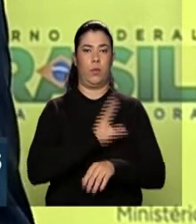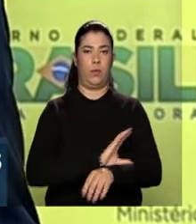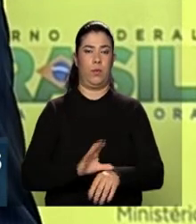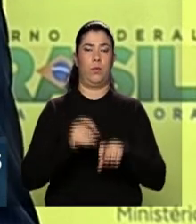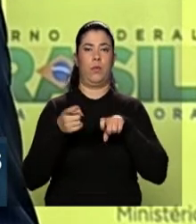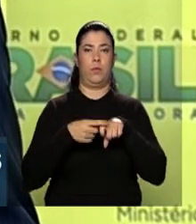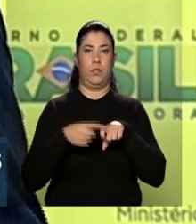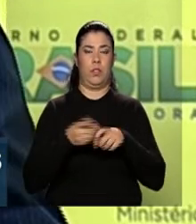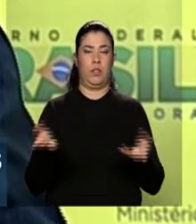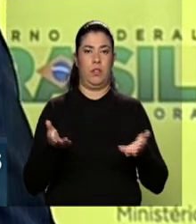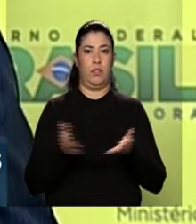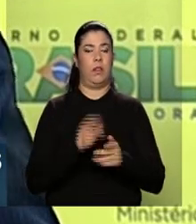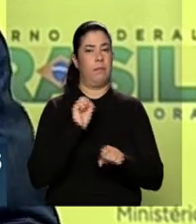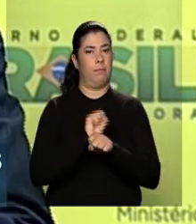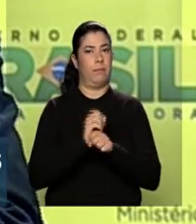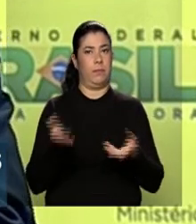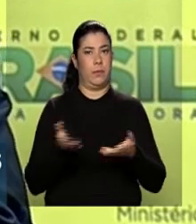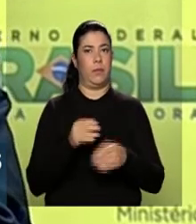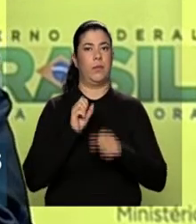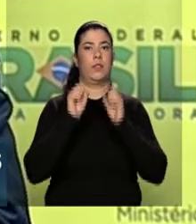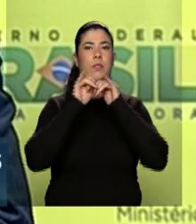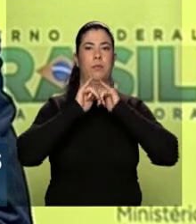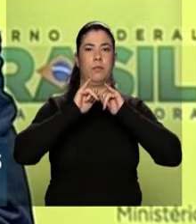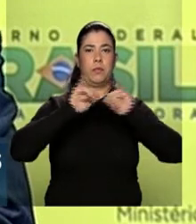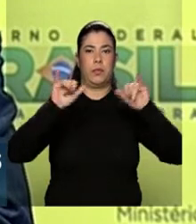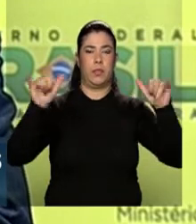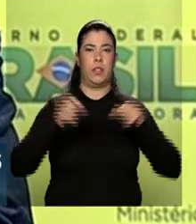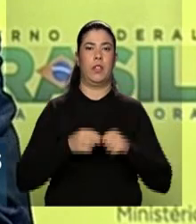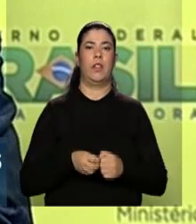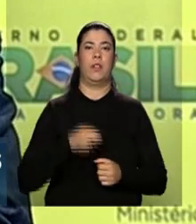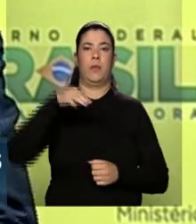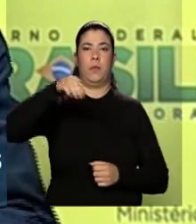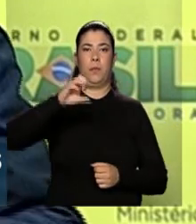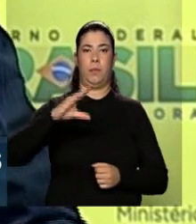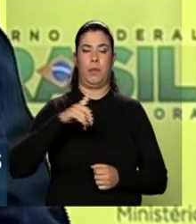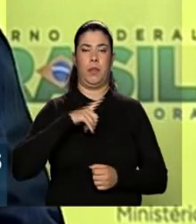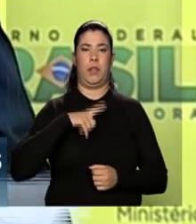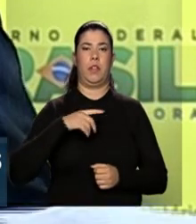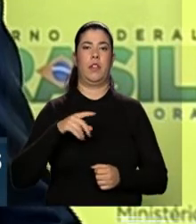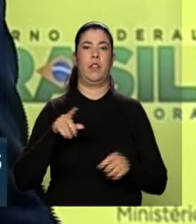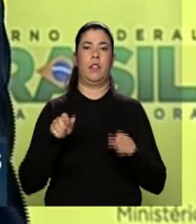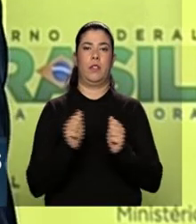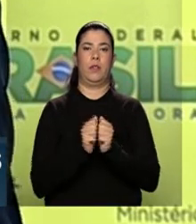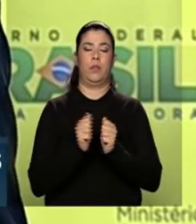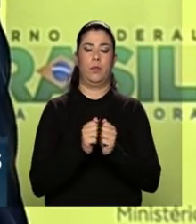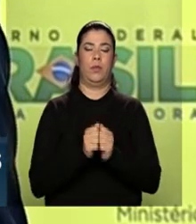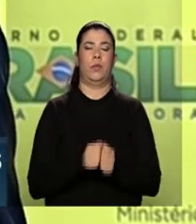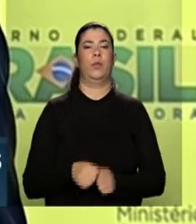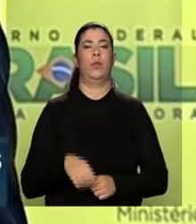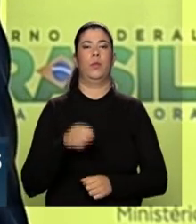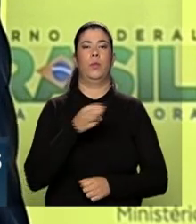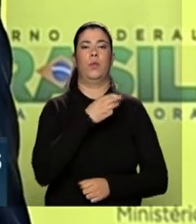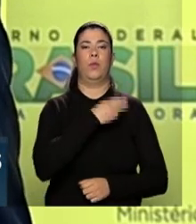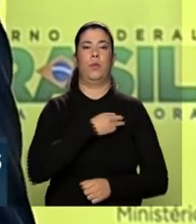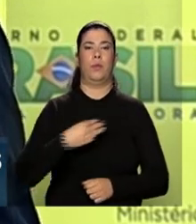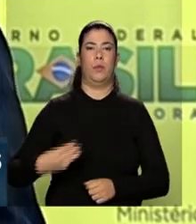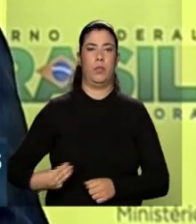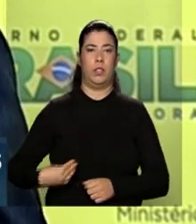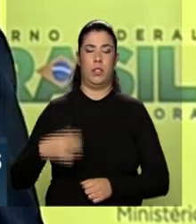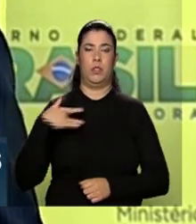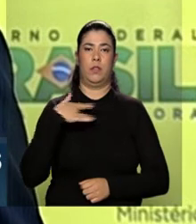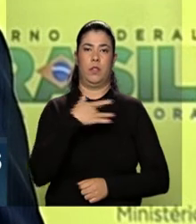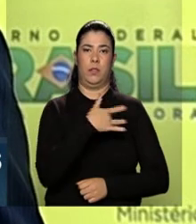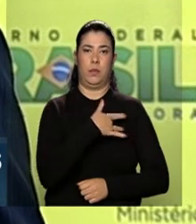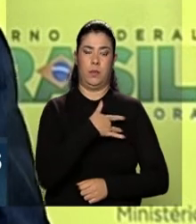medicina será lançado daqui a pouco aqui no Ministério da Educação com a presença do ministro interino da educação e também com o ministro da